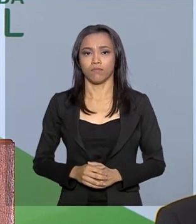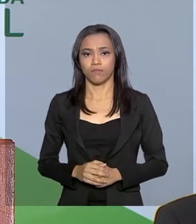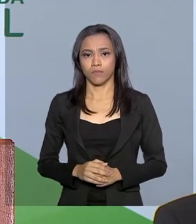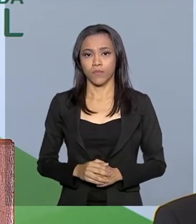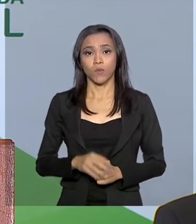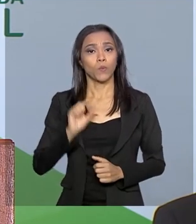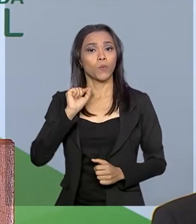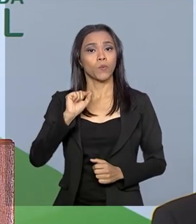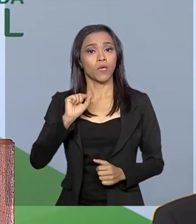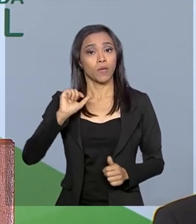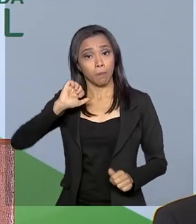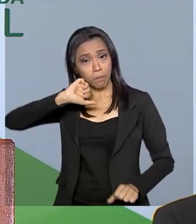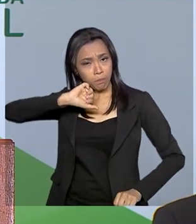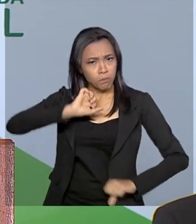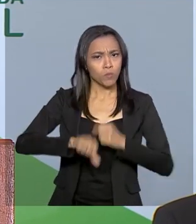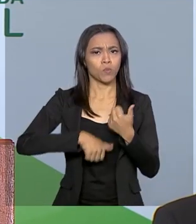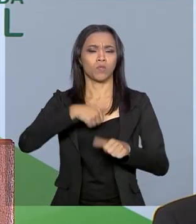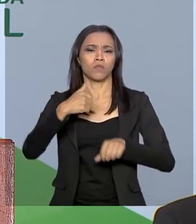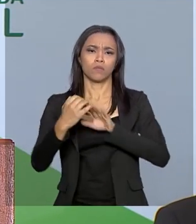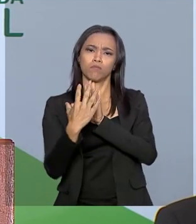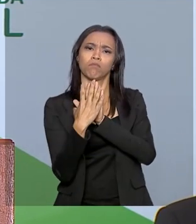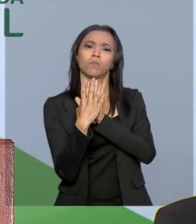Mudamos paradigmas.